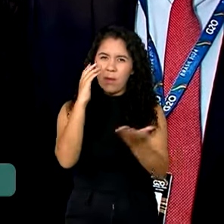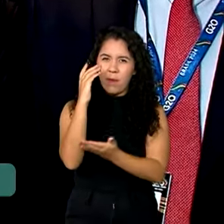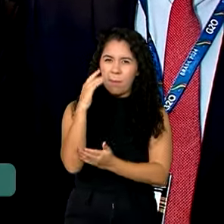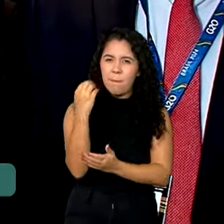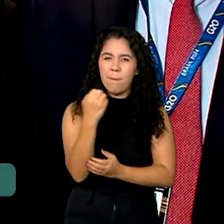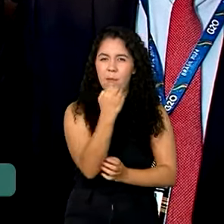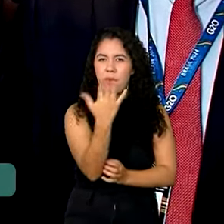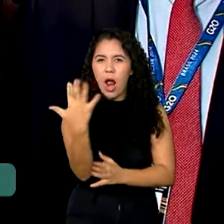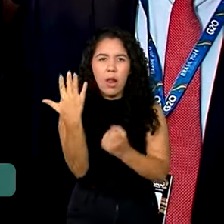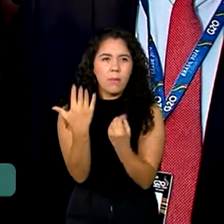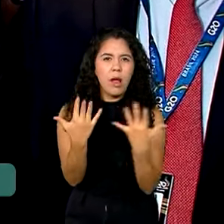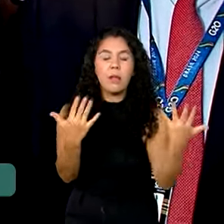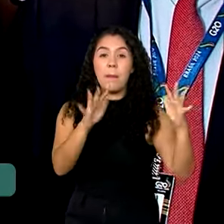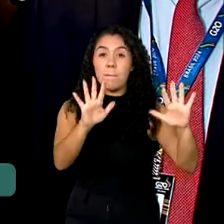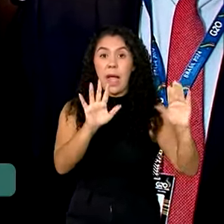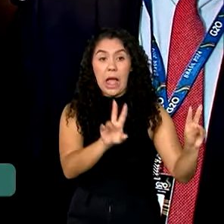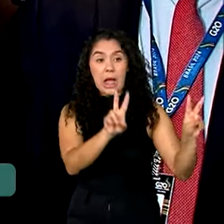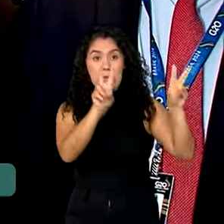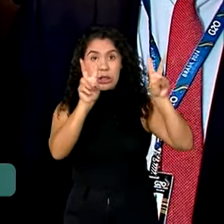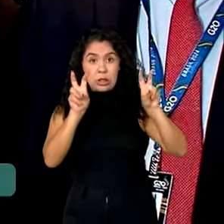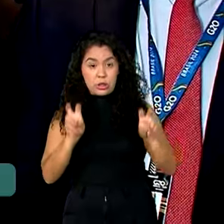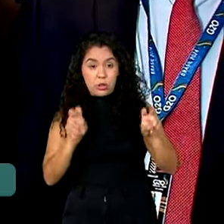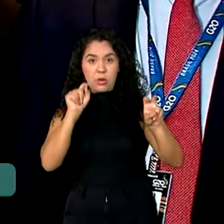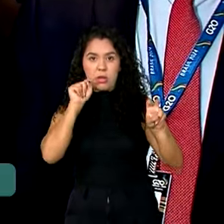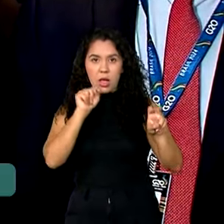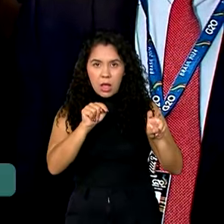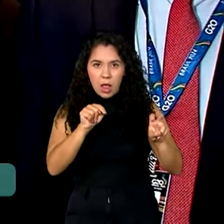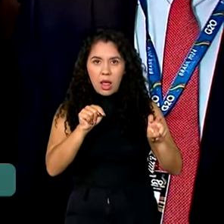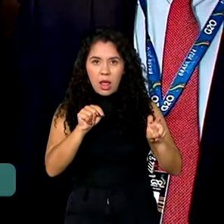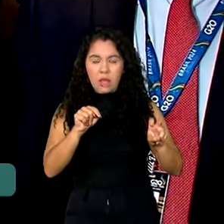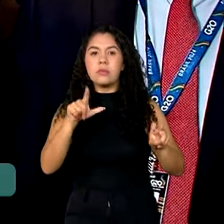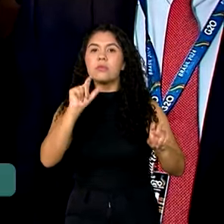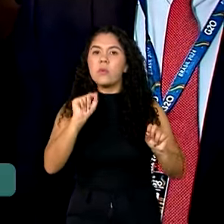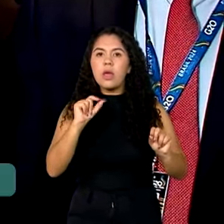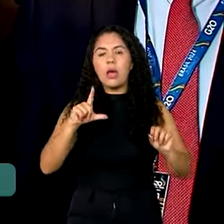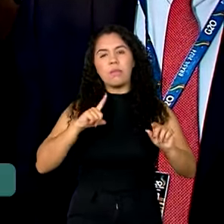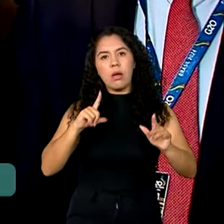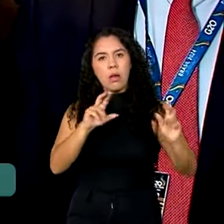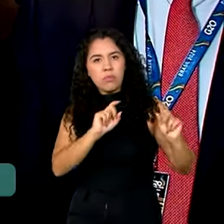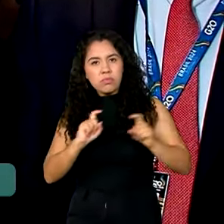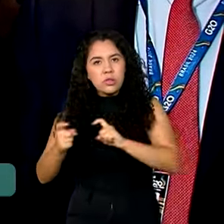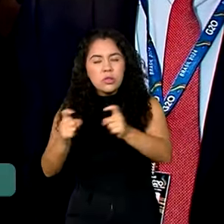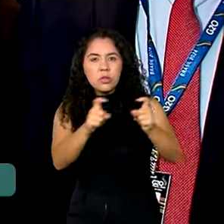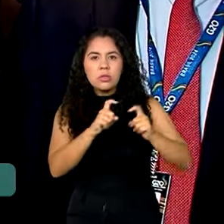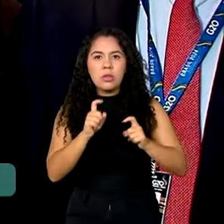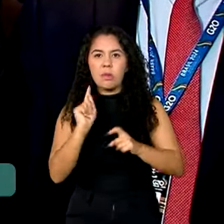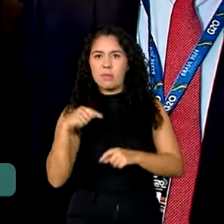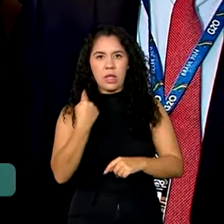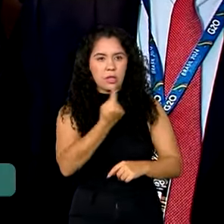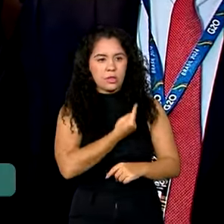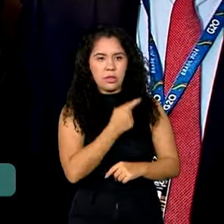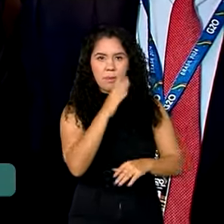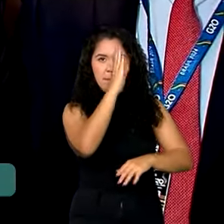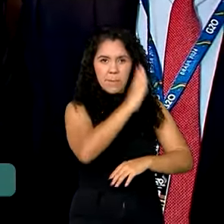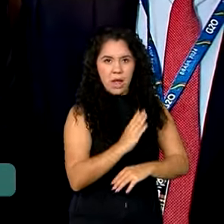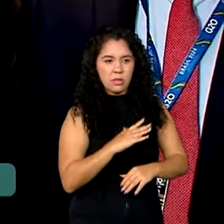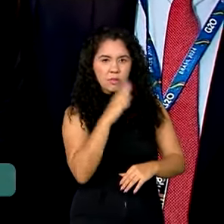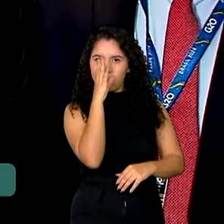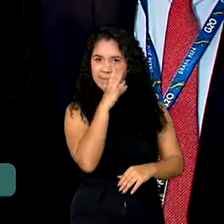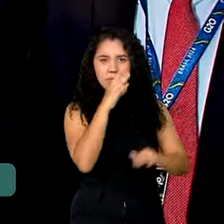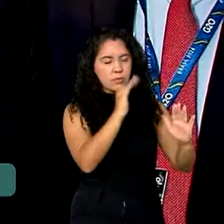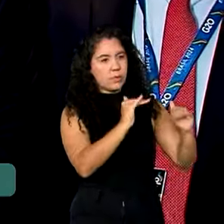Mas, quando esse assunto é tratado de forma unilateral, o Brasil não vai abrir mão da sua soberania. Nós vamos